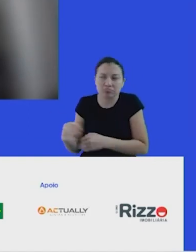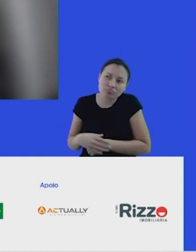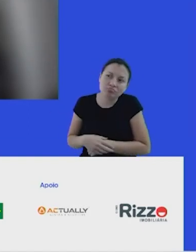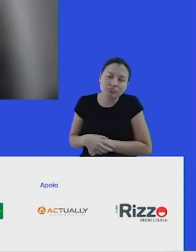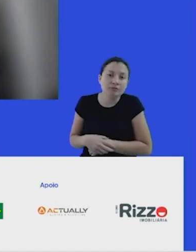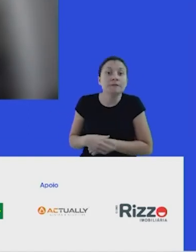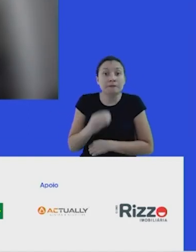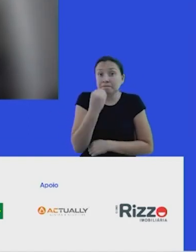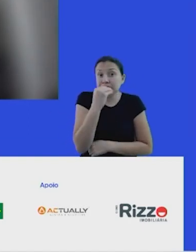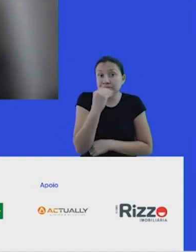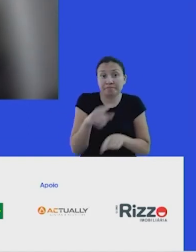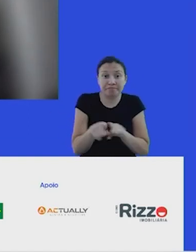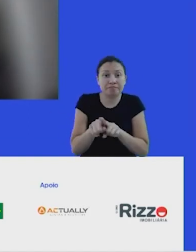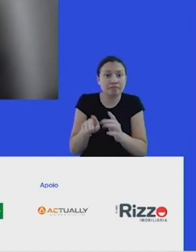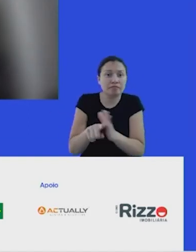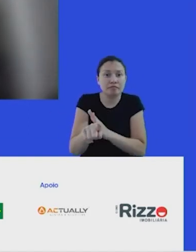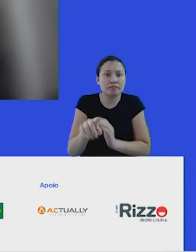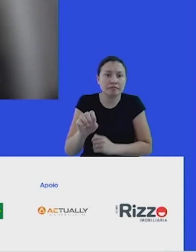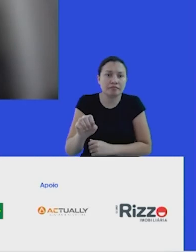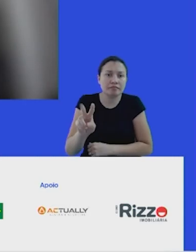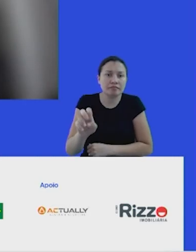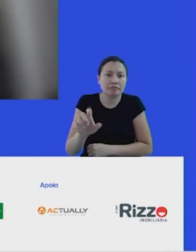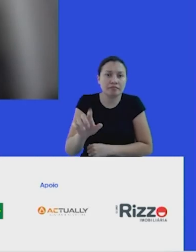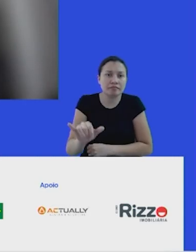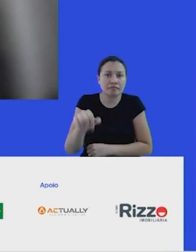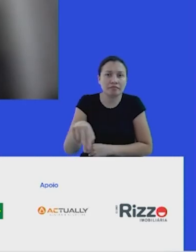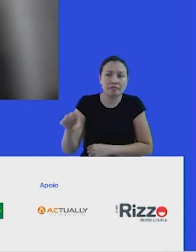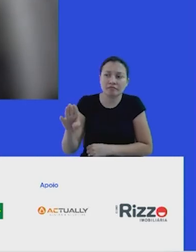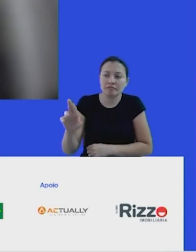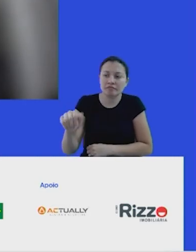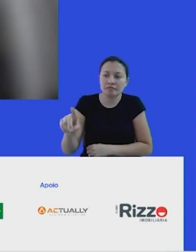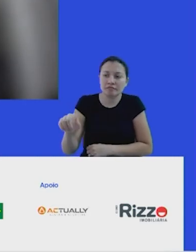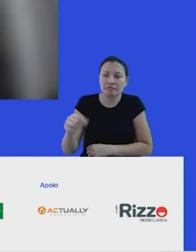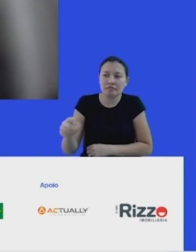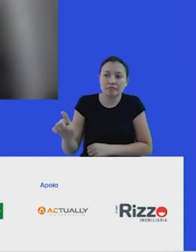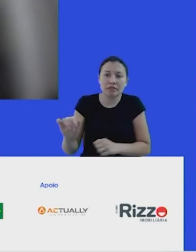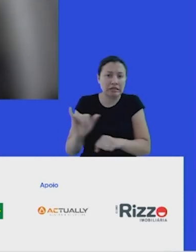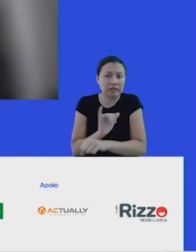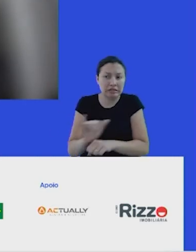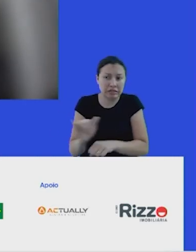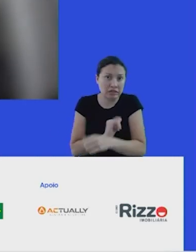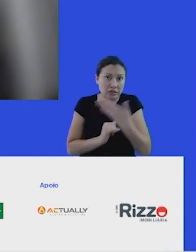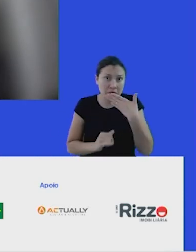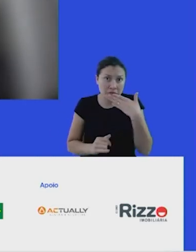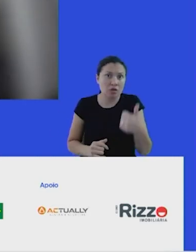Aproveitando aqui, tem uma pergunta da Evelyn Brandão. qual é a melhor estratégia que você enxerga